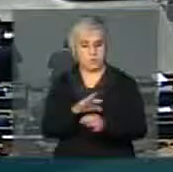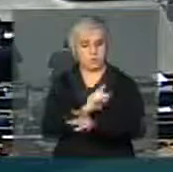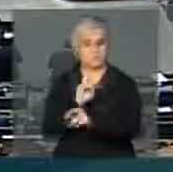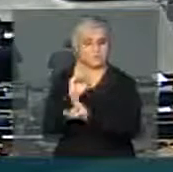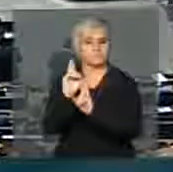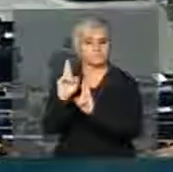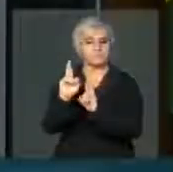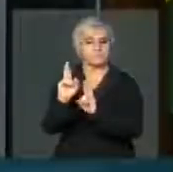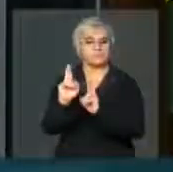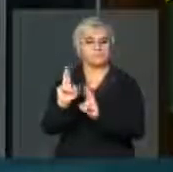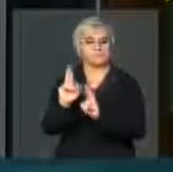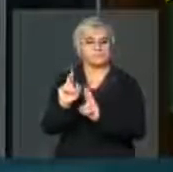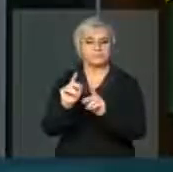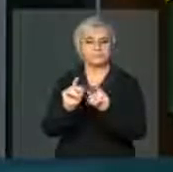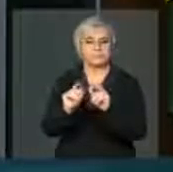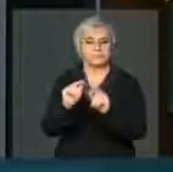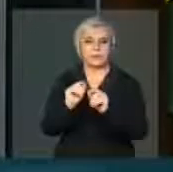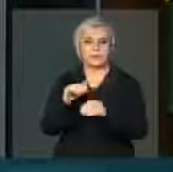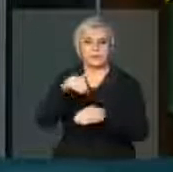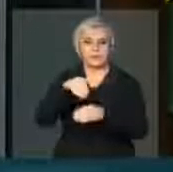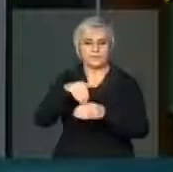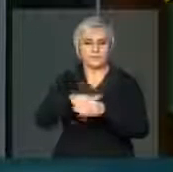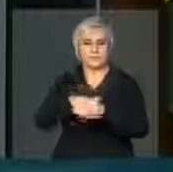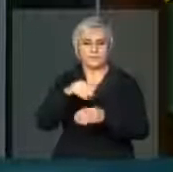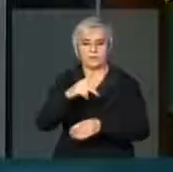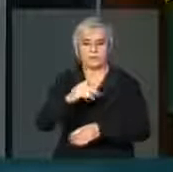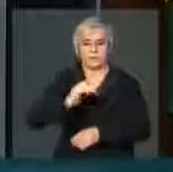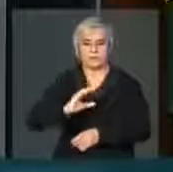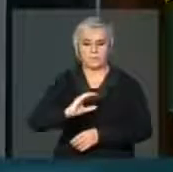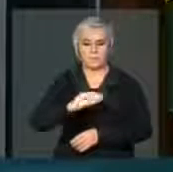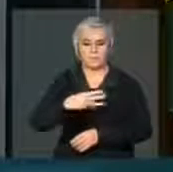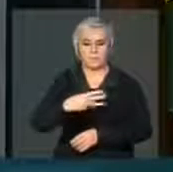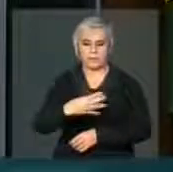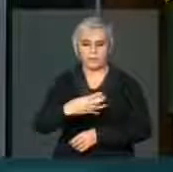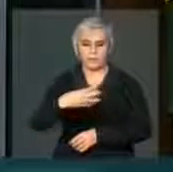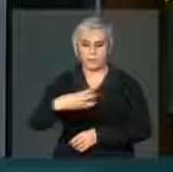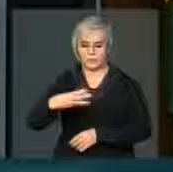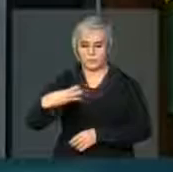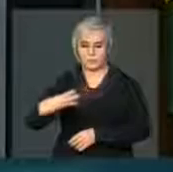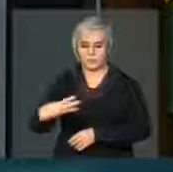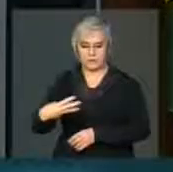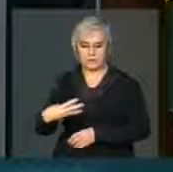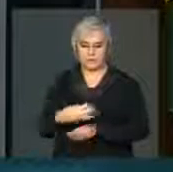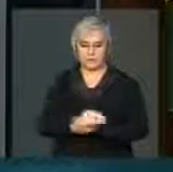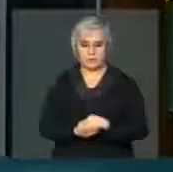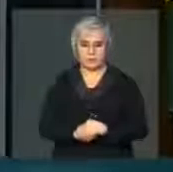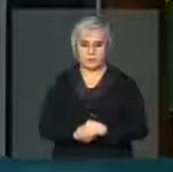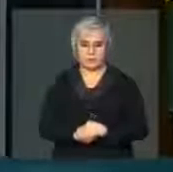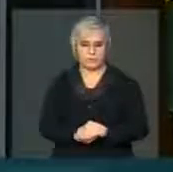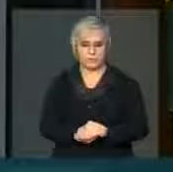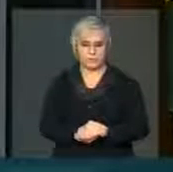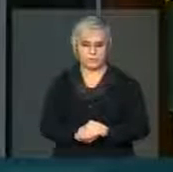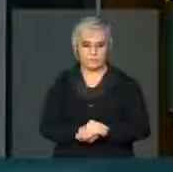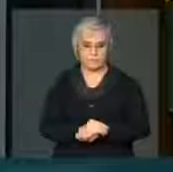expectativa de votar a PEC 443. Ou seja, há uma